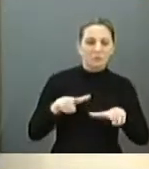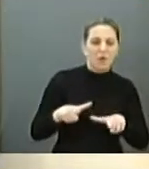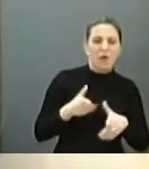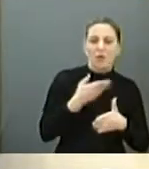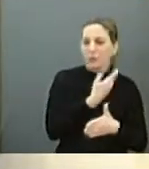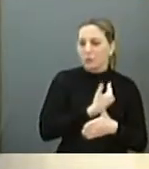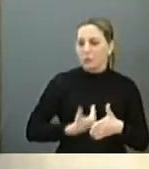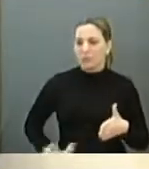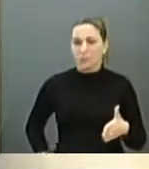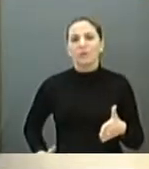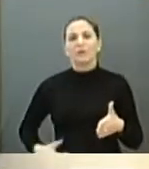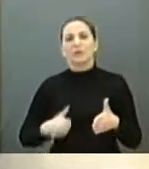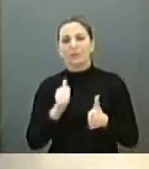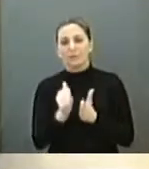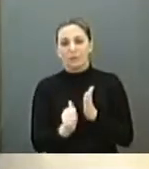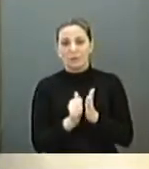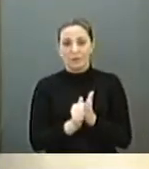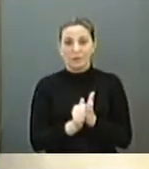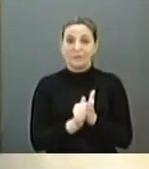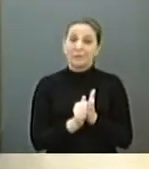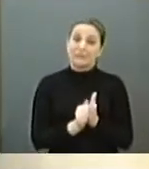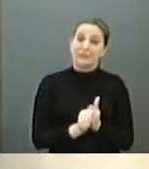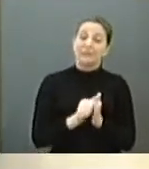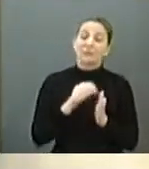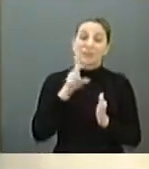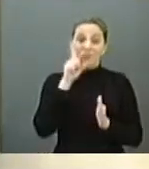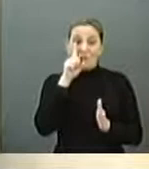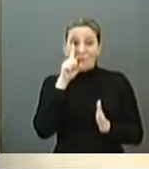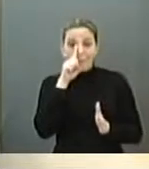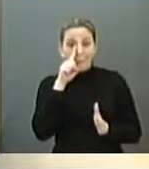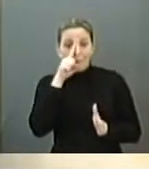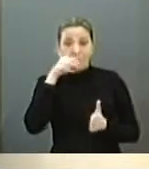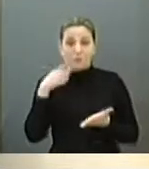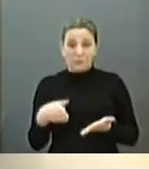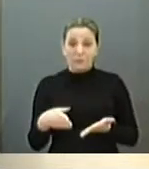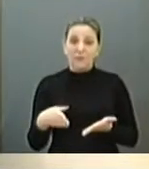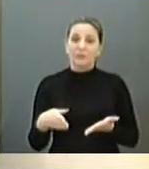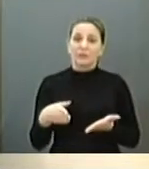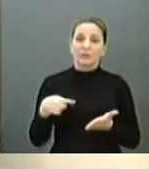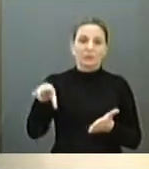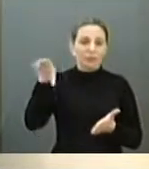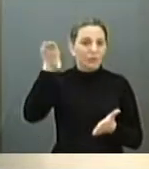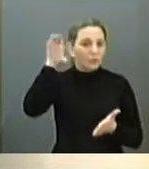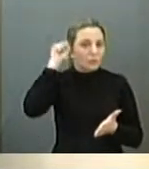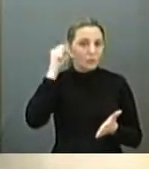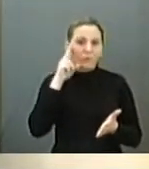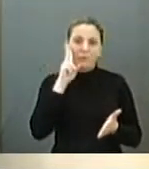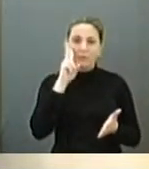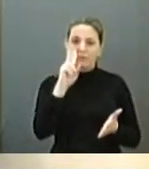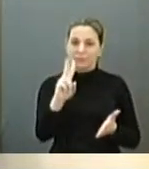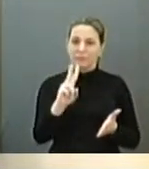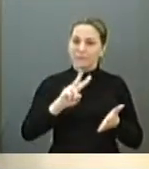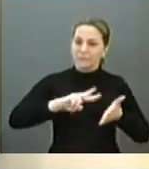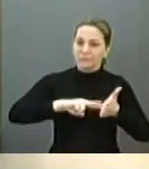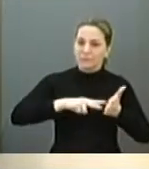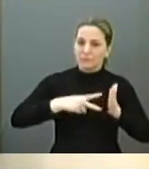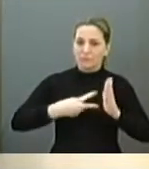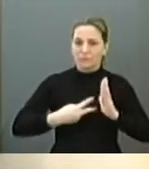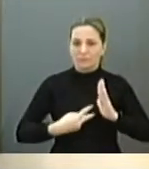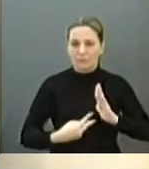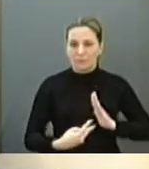Isso é muito grave para a população, principalmente para a população que está nos ouvindo, nos assistindo, o que significa